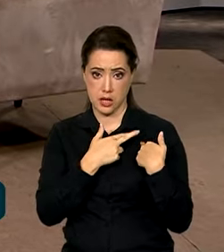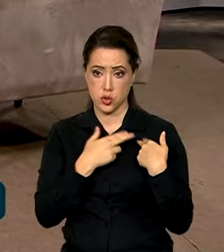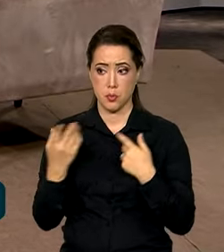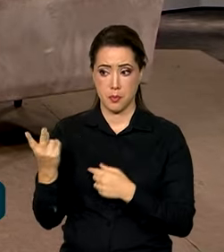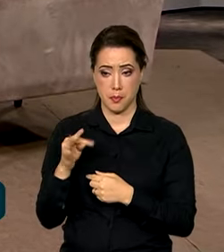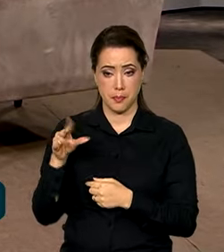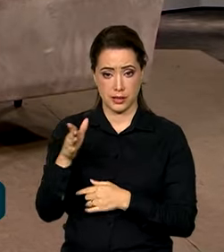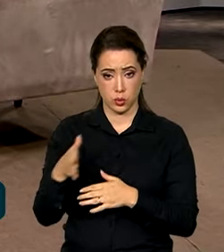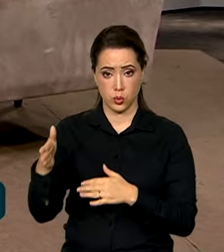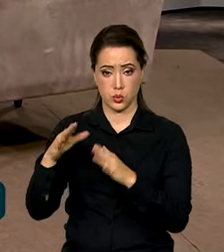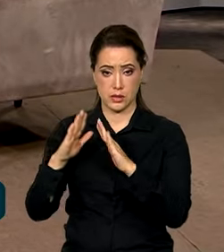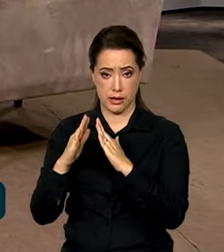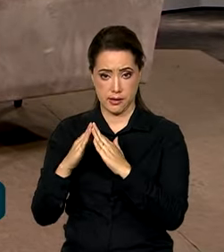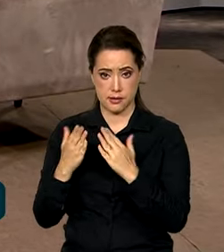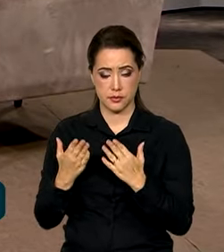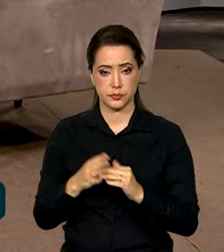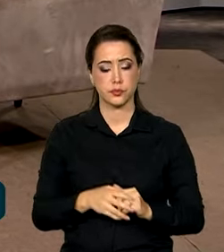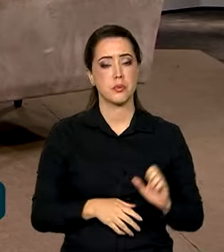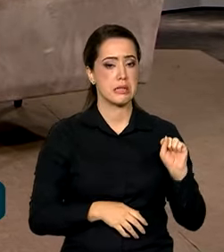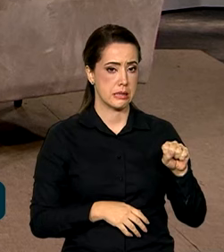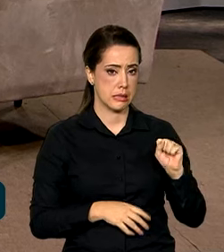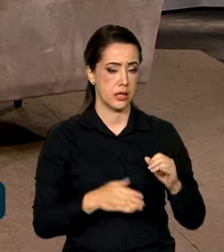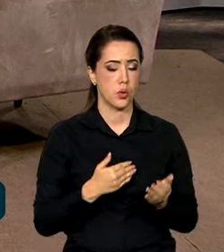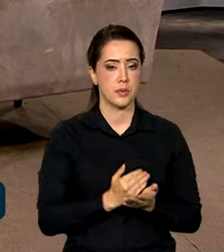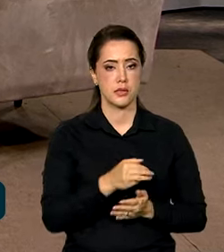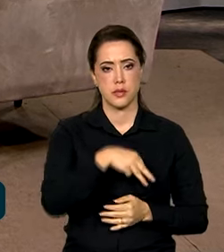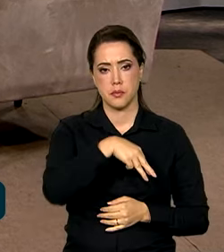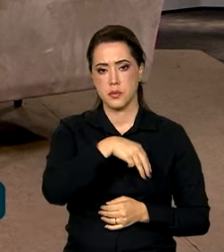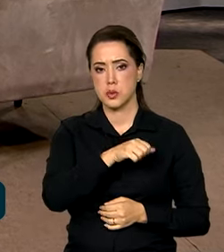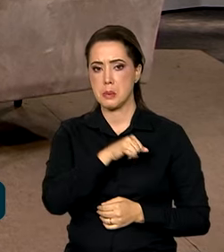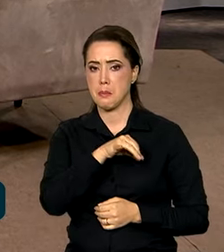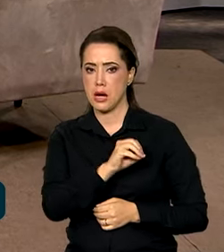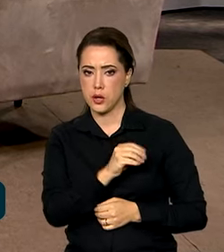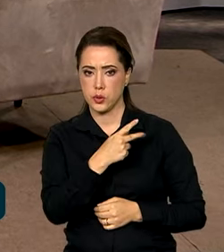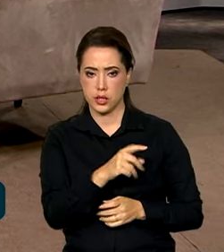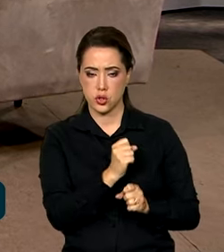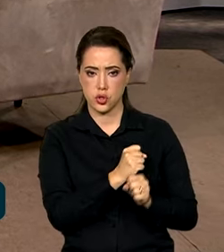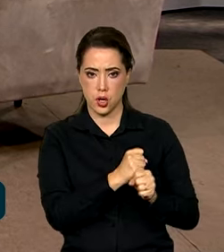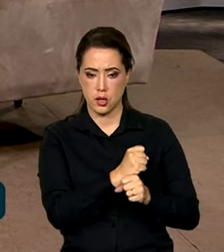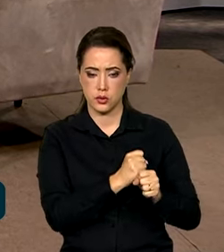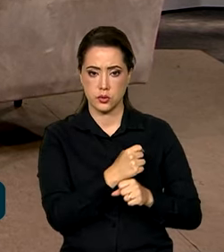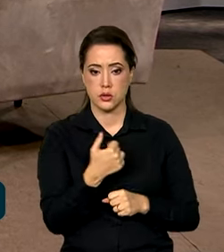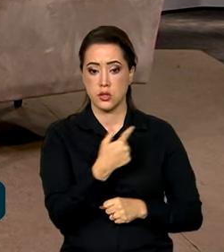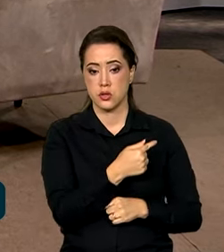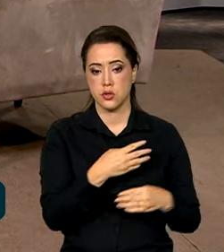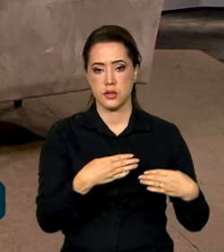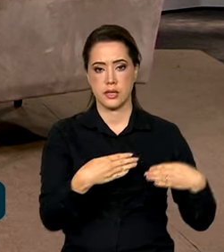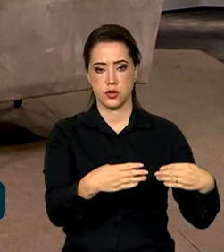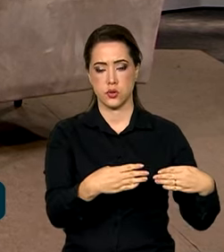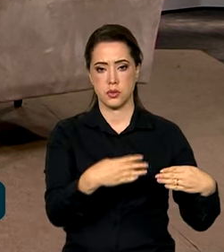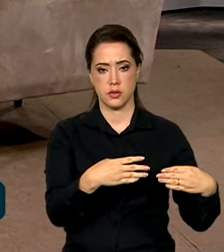isso? É isso. Nós estamos, desde maio desse ano, em 17 ministérios aqui da Esplanada.